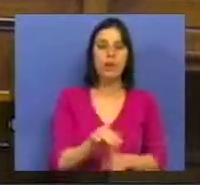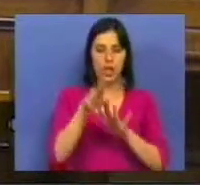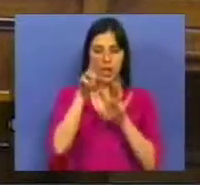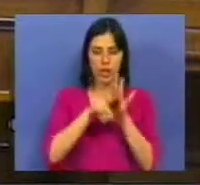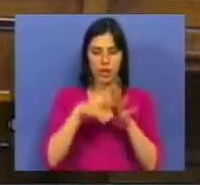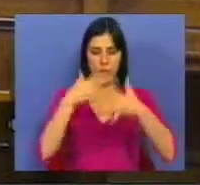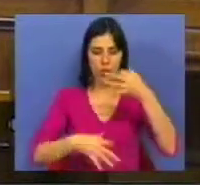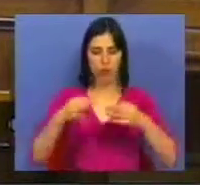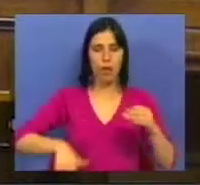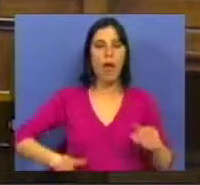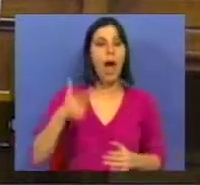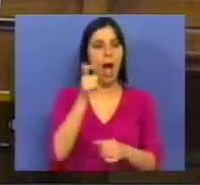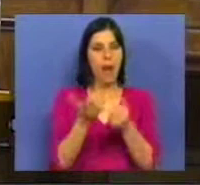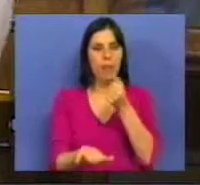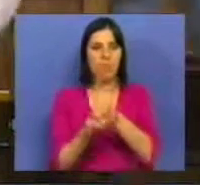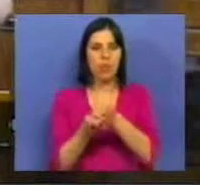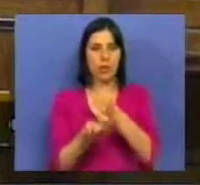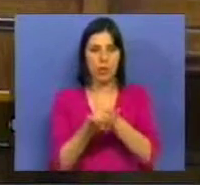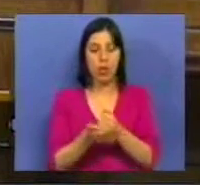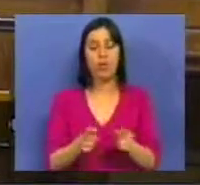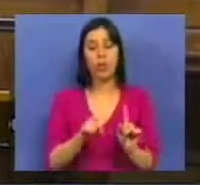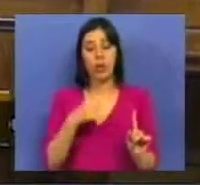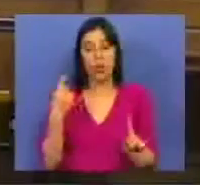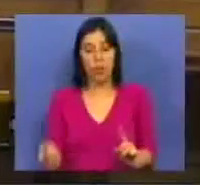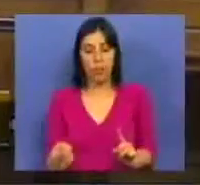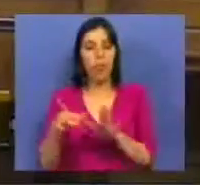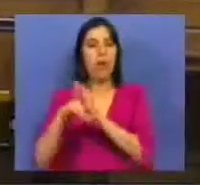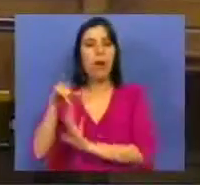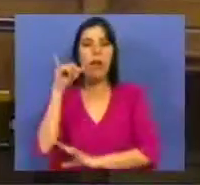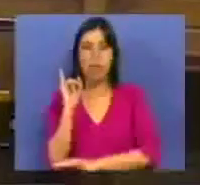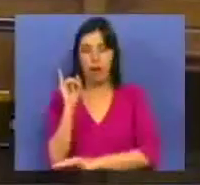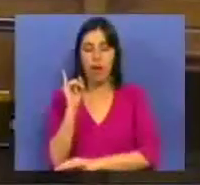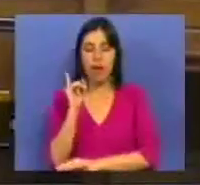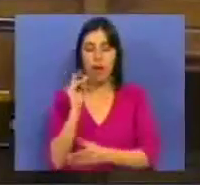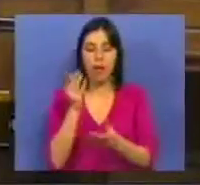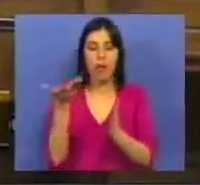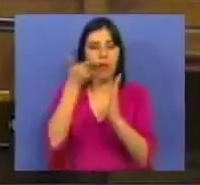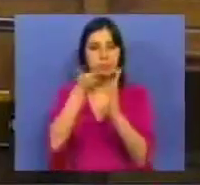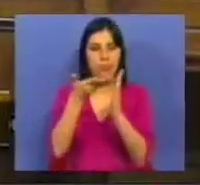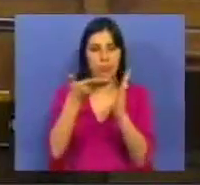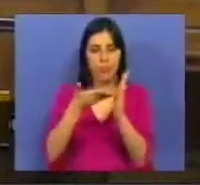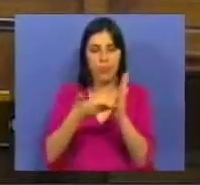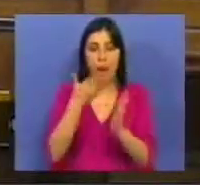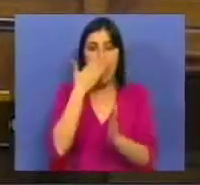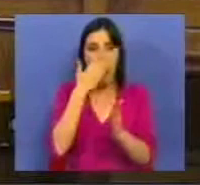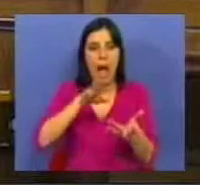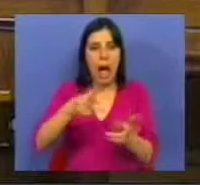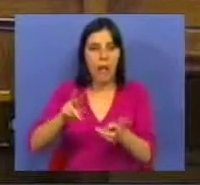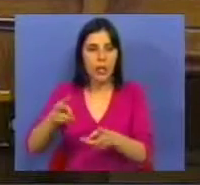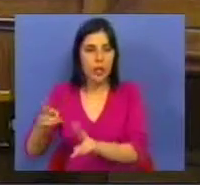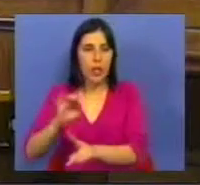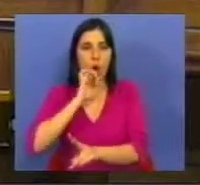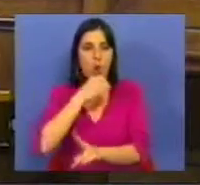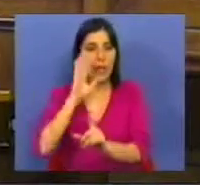regime jurídico de armas e munições e depois é uma lei que veio introduzir supostas alterações